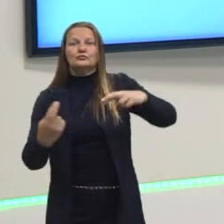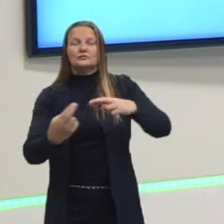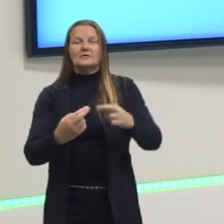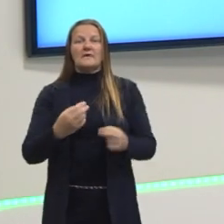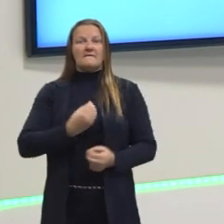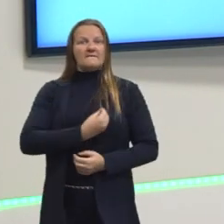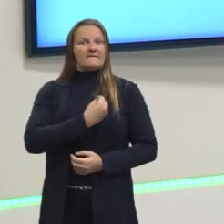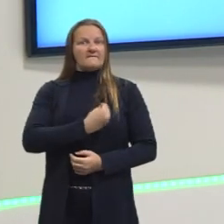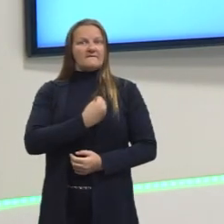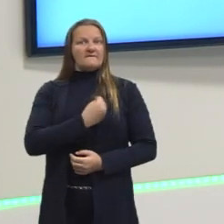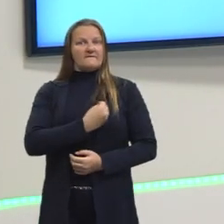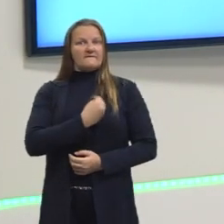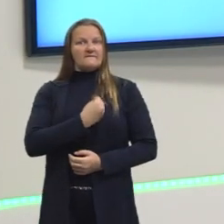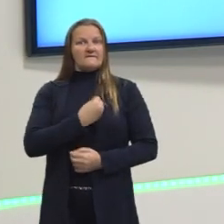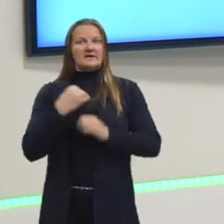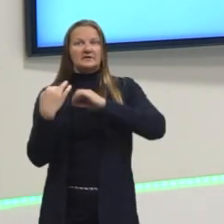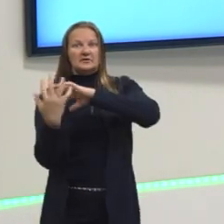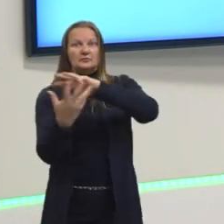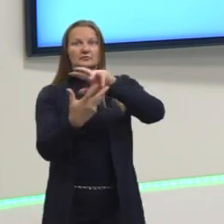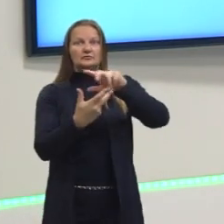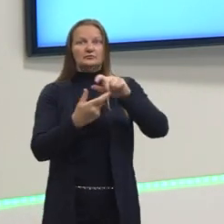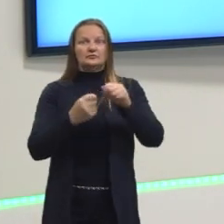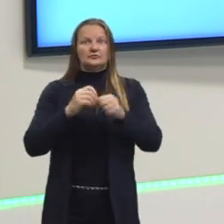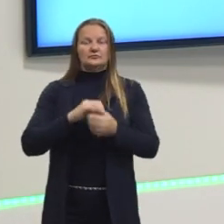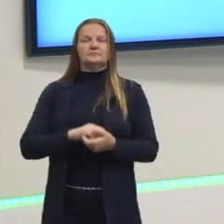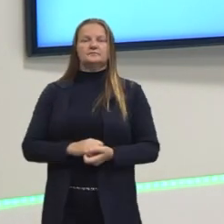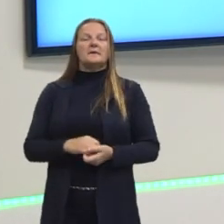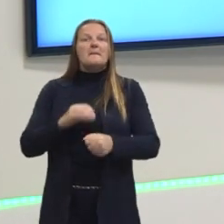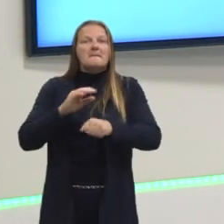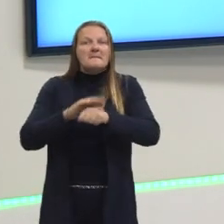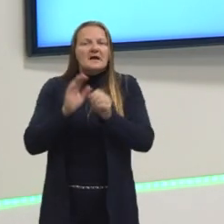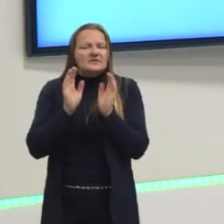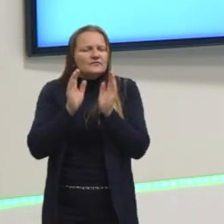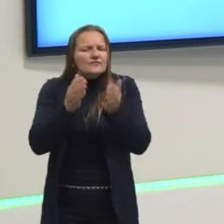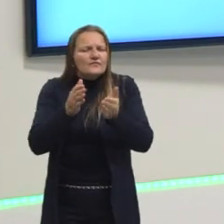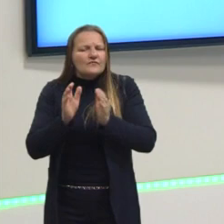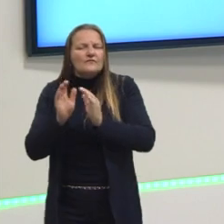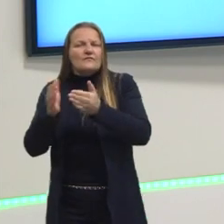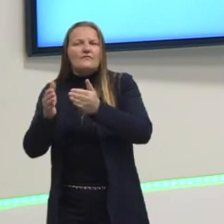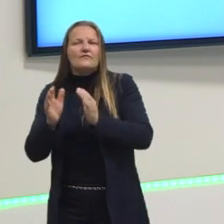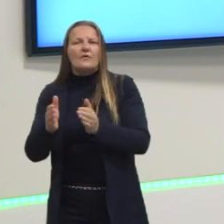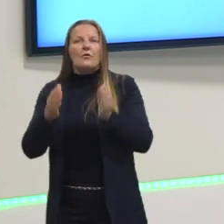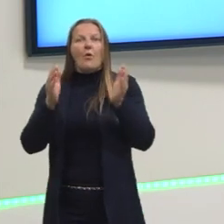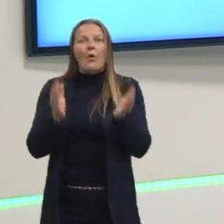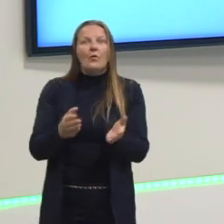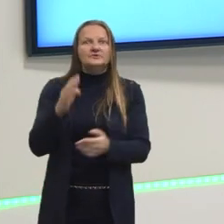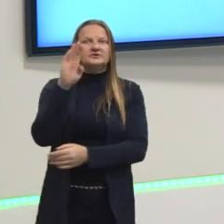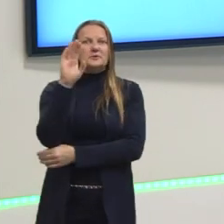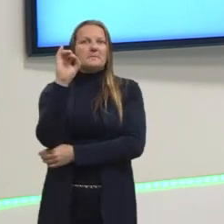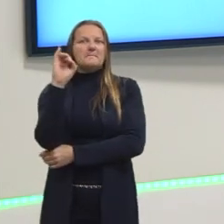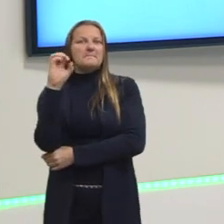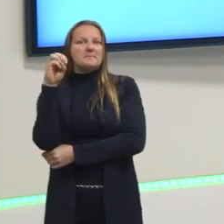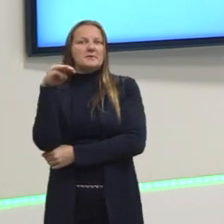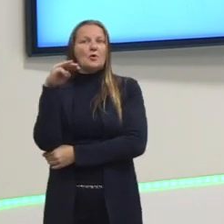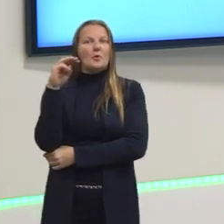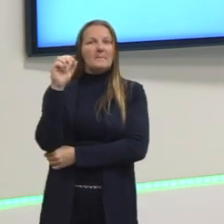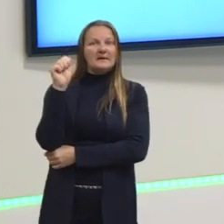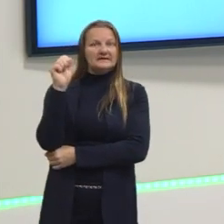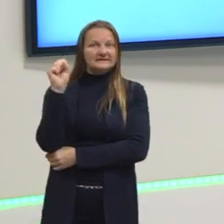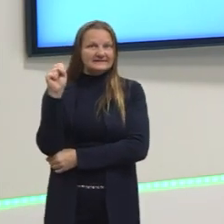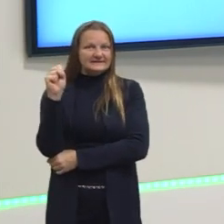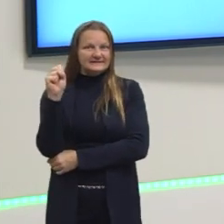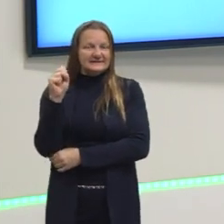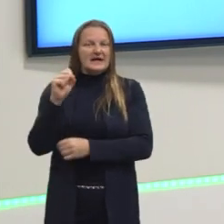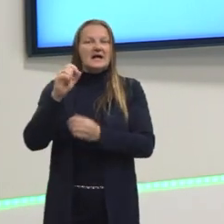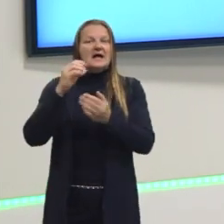Então, nós vamos dar enfoques, mais enfoques, né, nesse assunto. Então, eu dividi em duas partes,